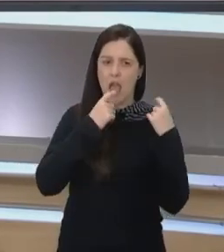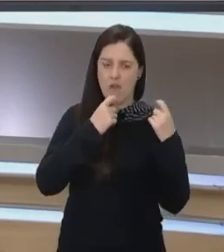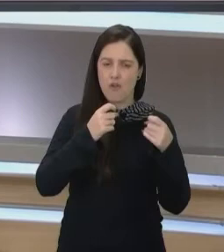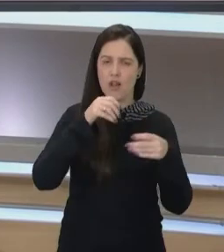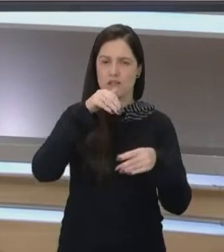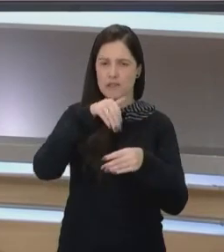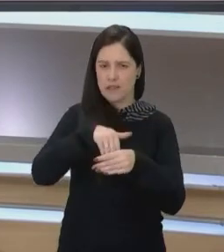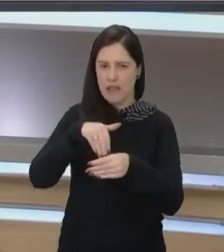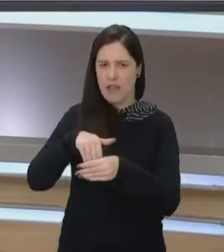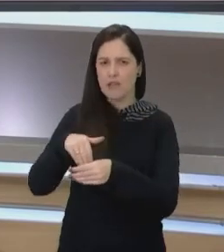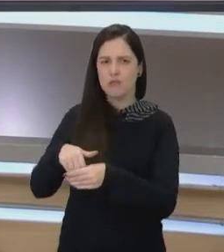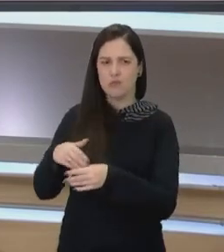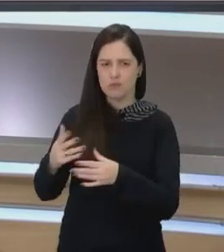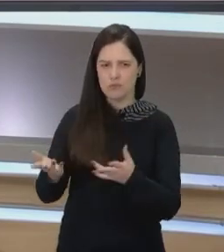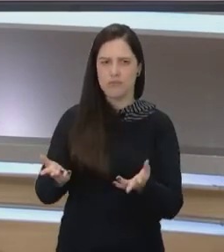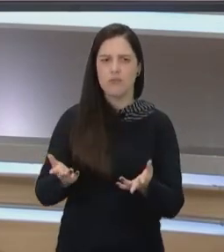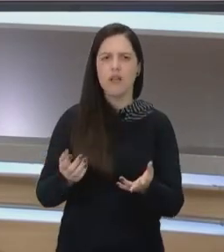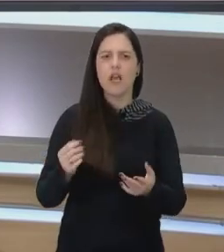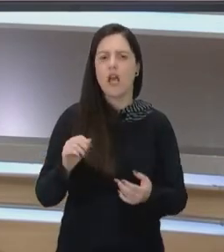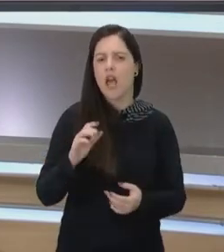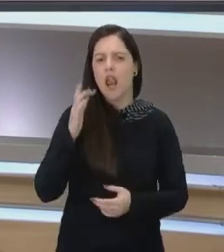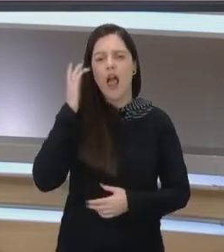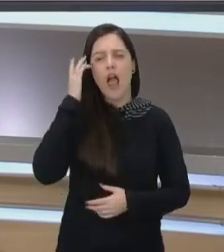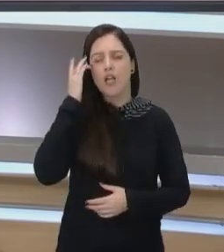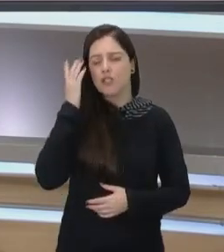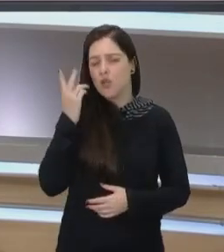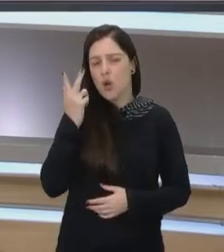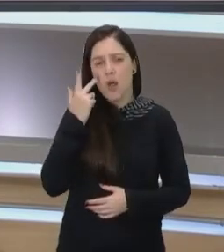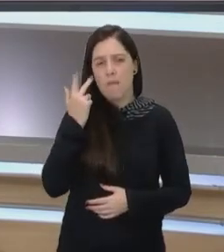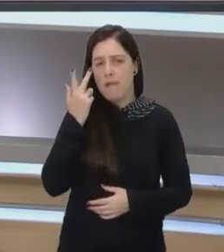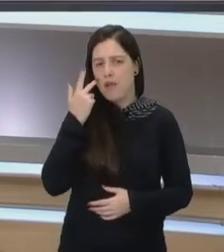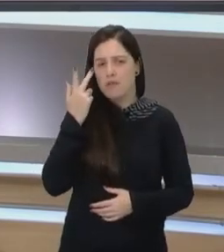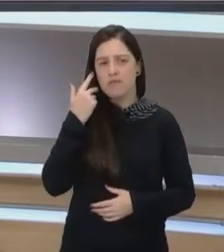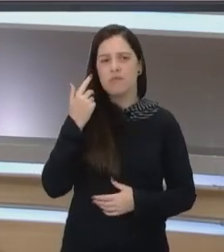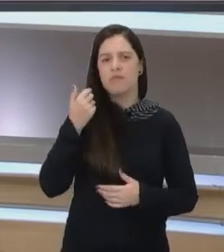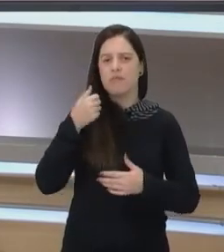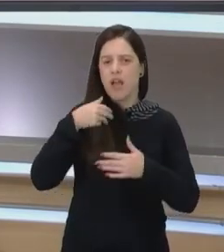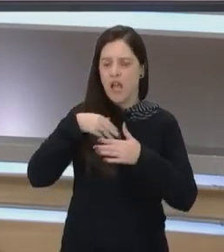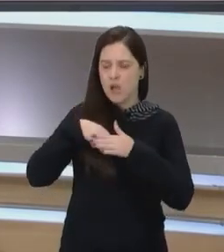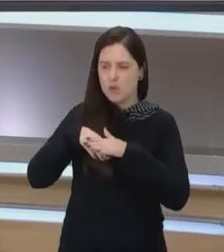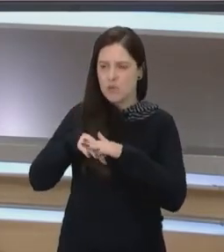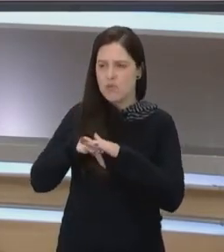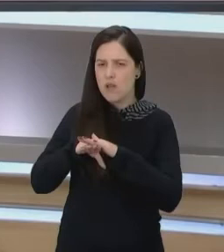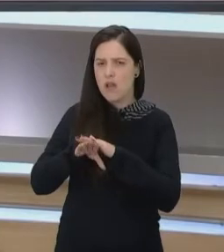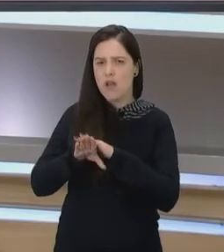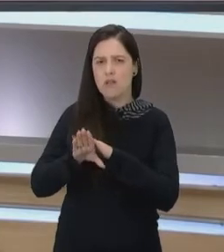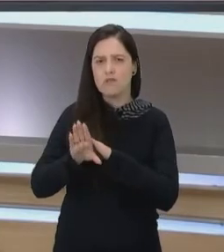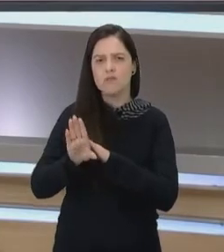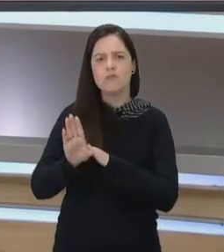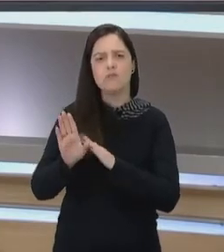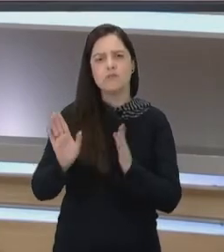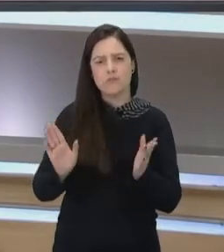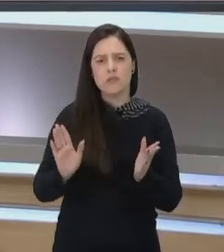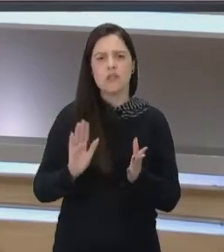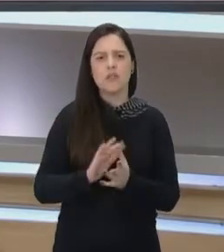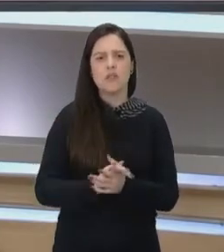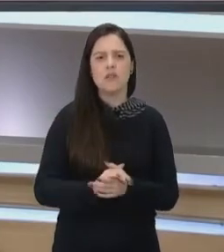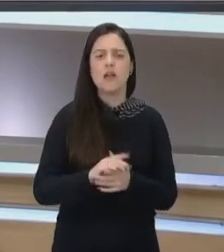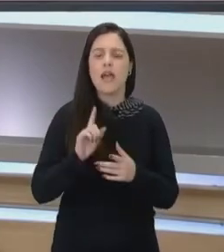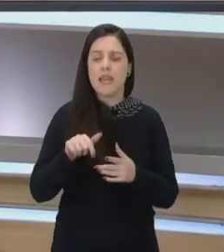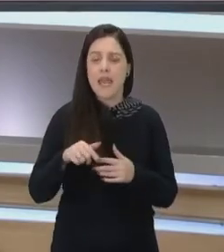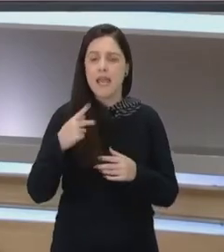da relação e ela acha que isso é normal. e ela vai ficando nessa relação com o Pedro, dessa